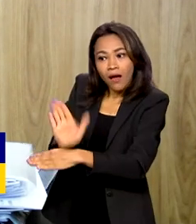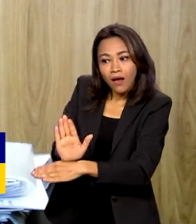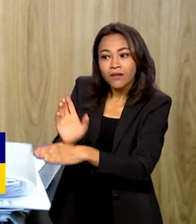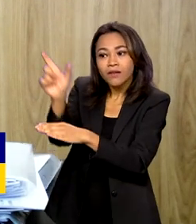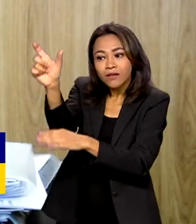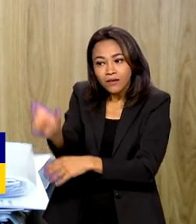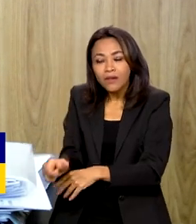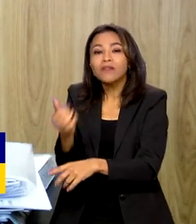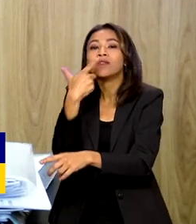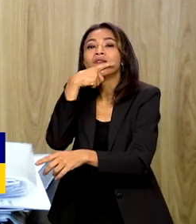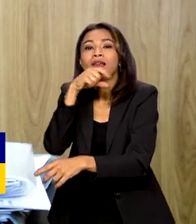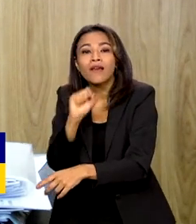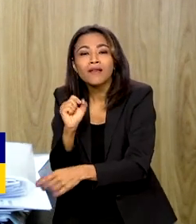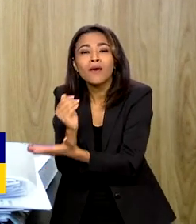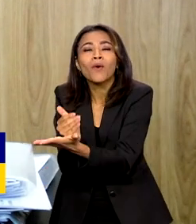quem está começando a vida.